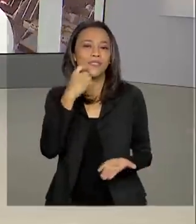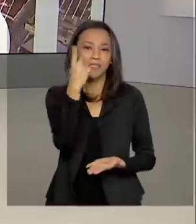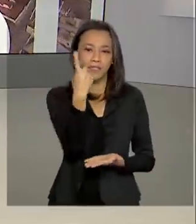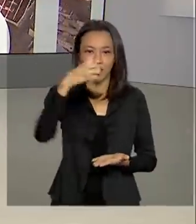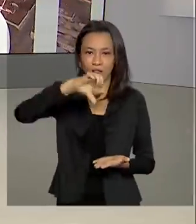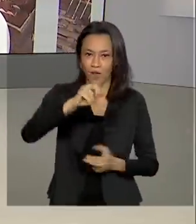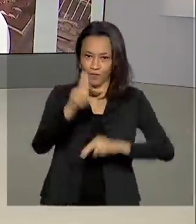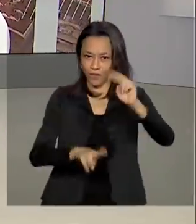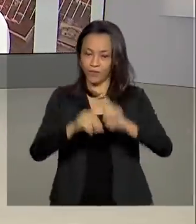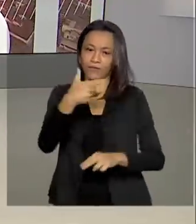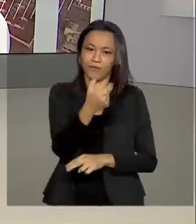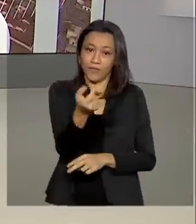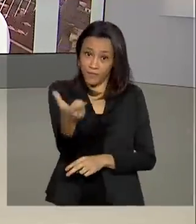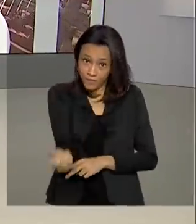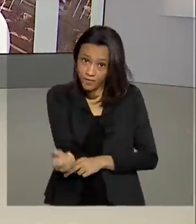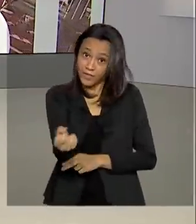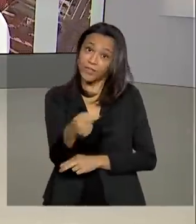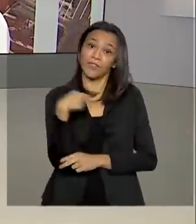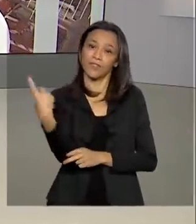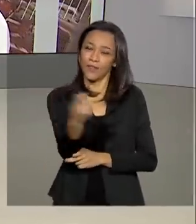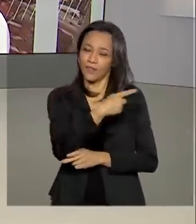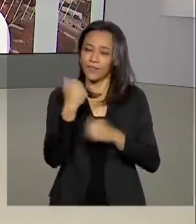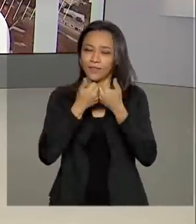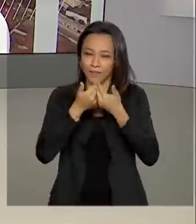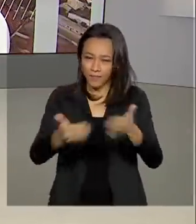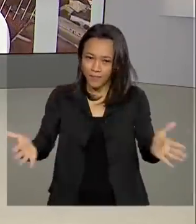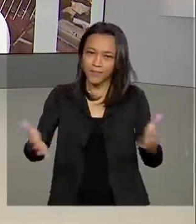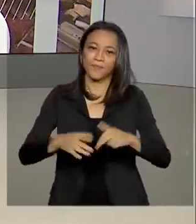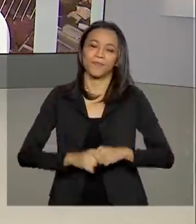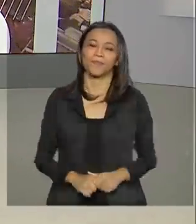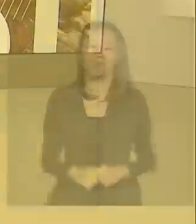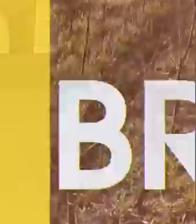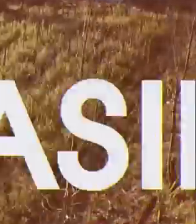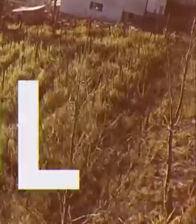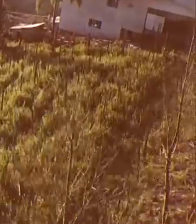19 de junho de 2020. O Brasil em Dia começa agora.